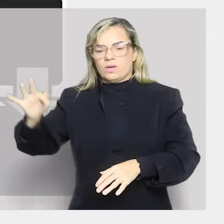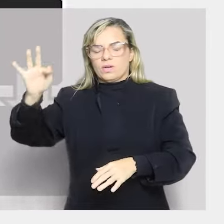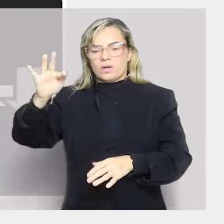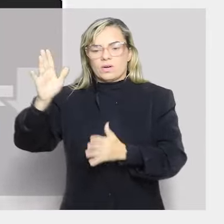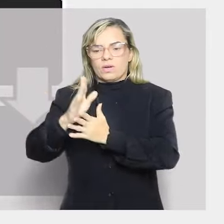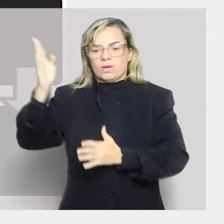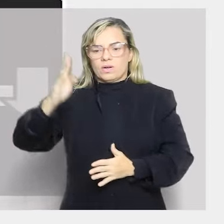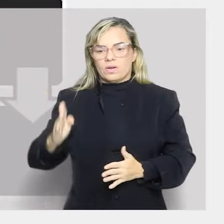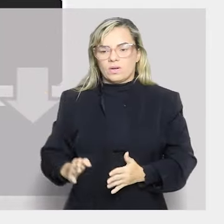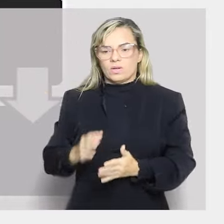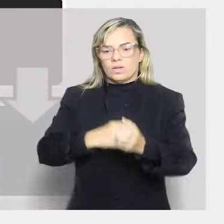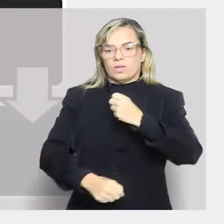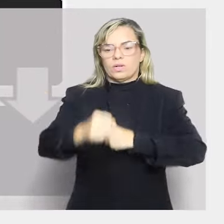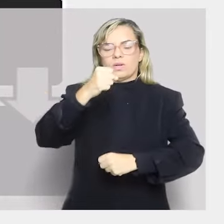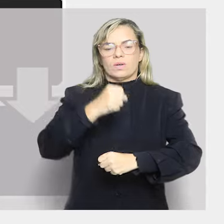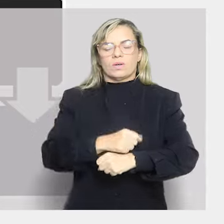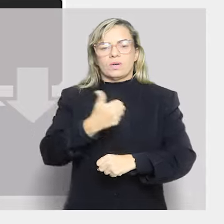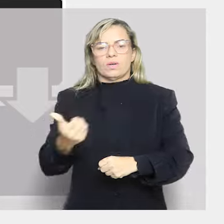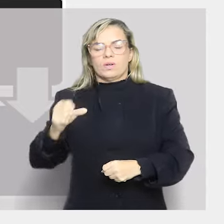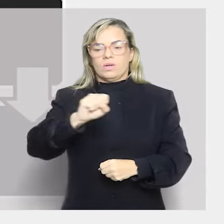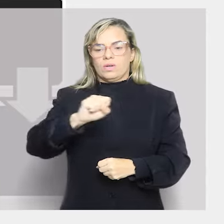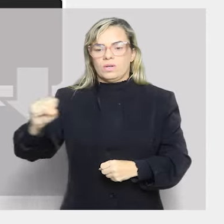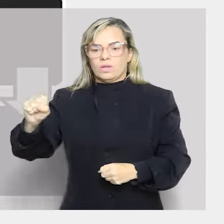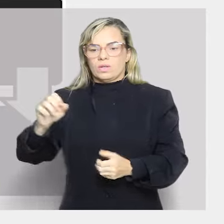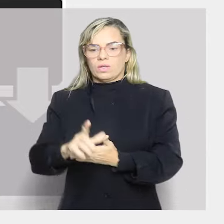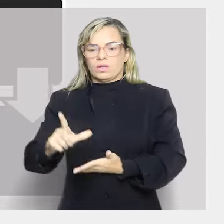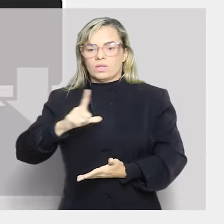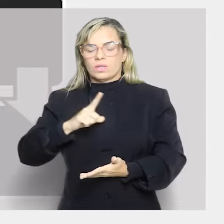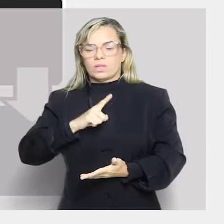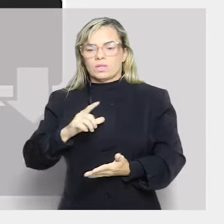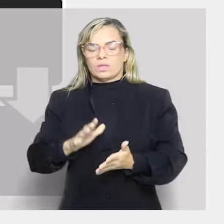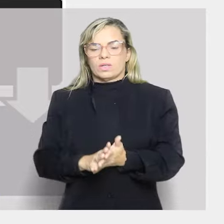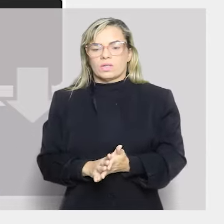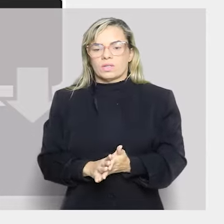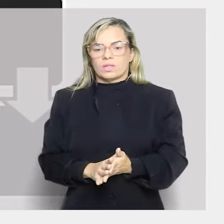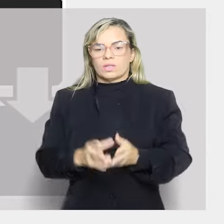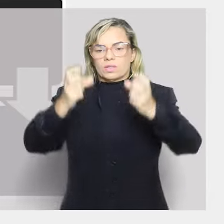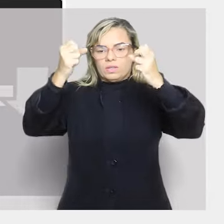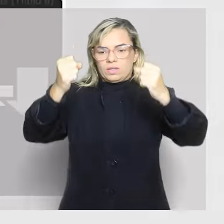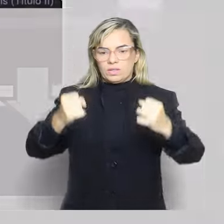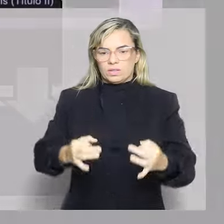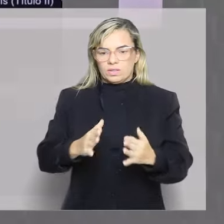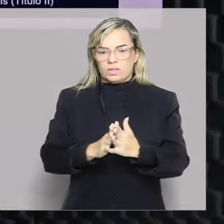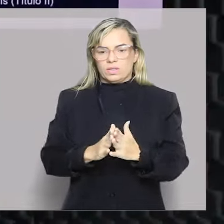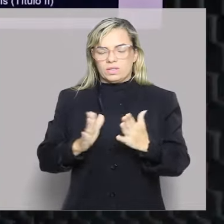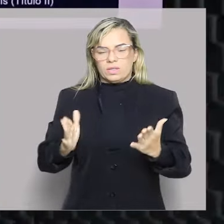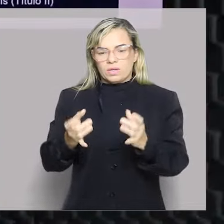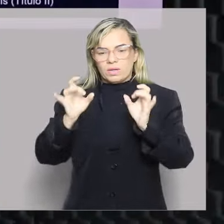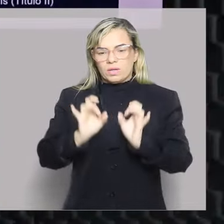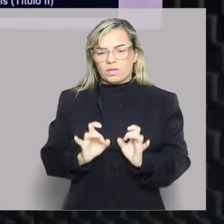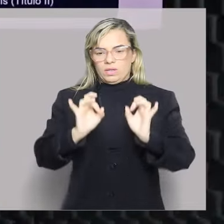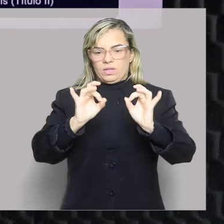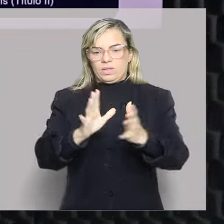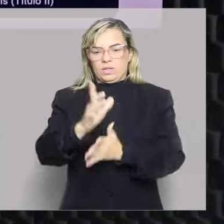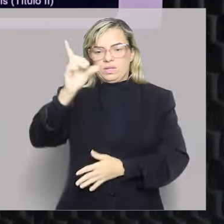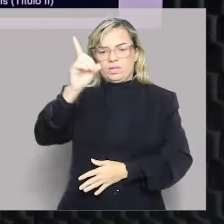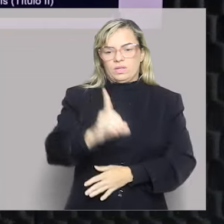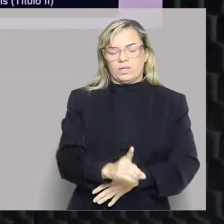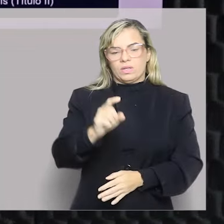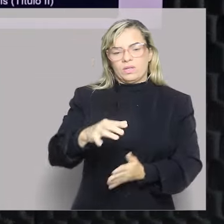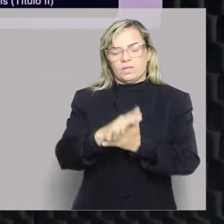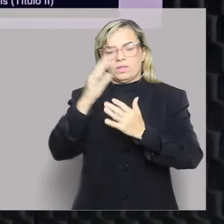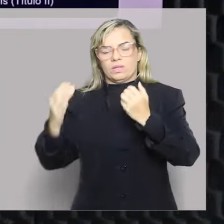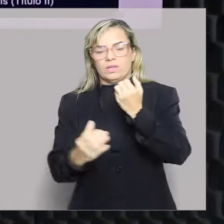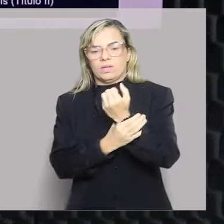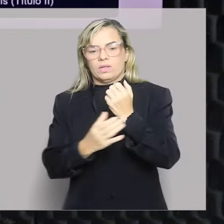que tem um capítulo, ou melhor, um título inteiro, apenas para falar de direitos e garantias fundamentais, que é o